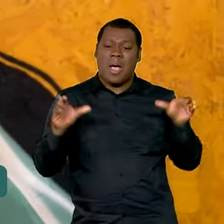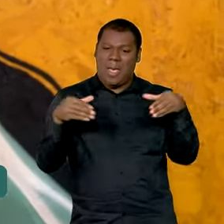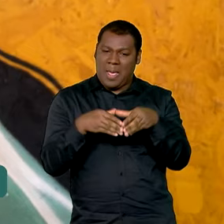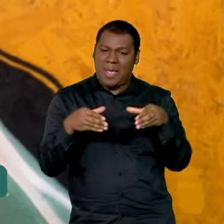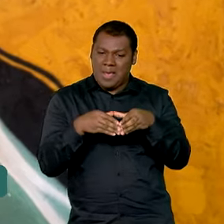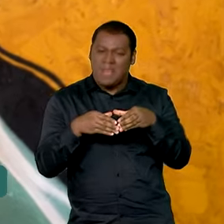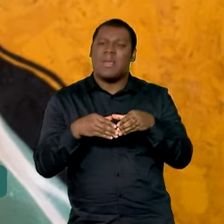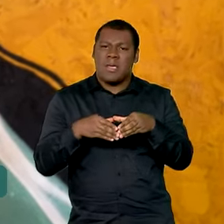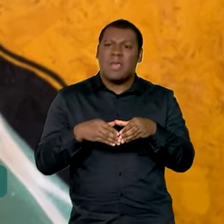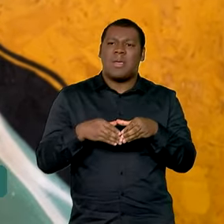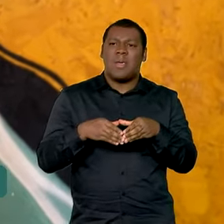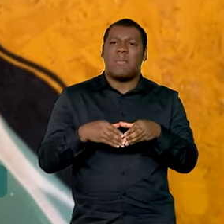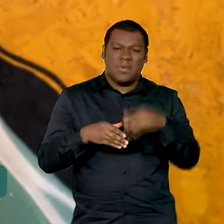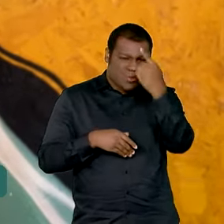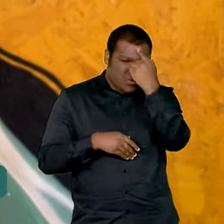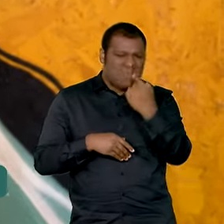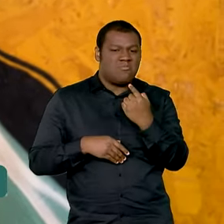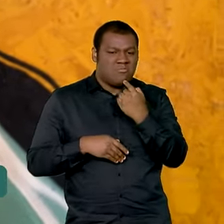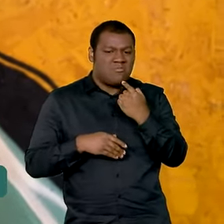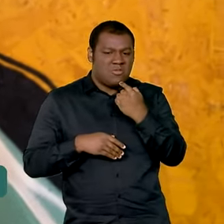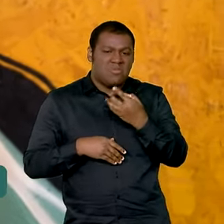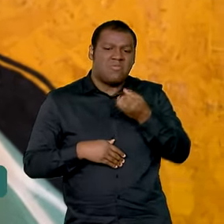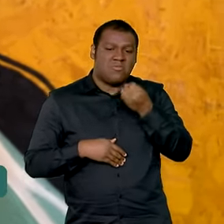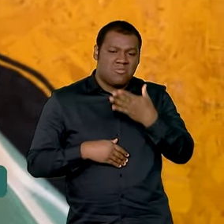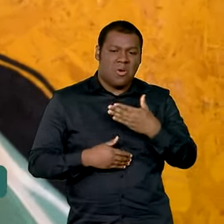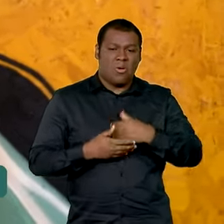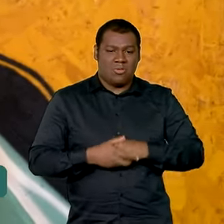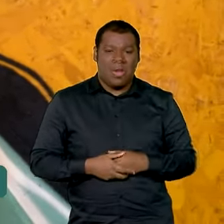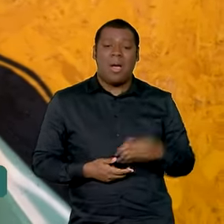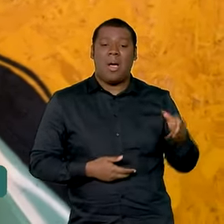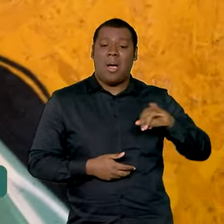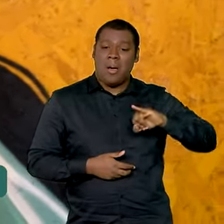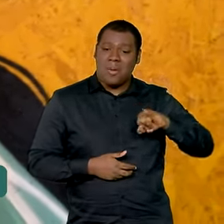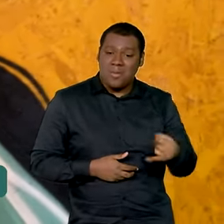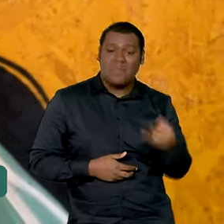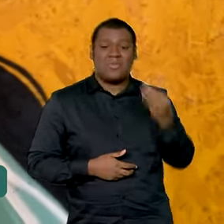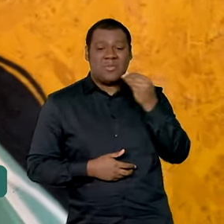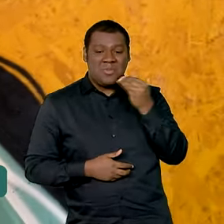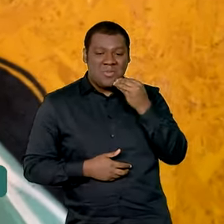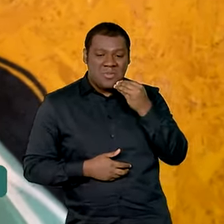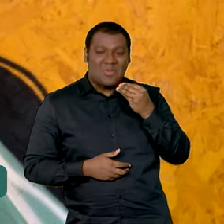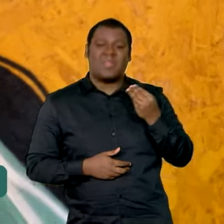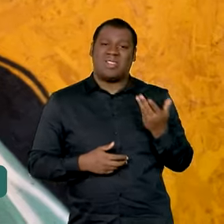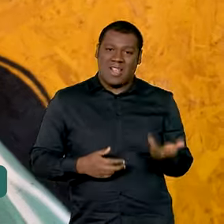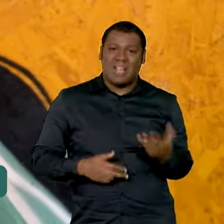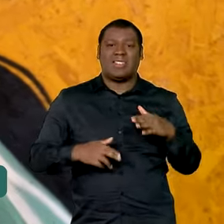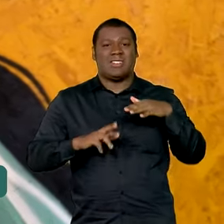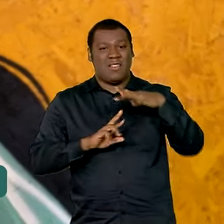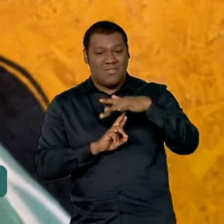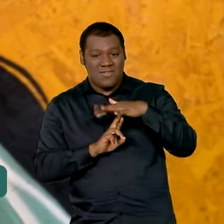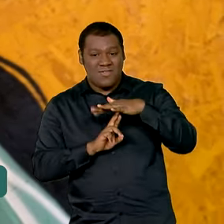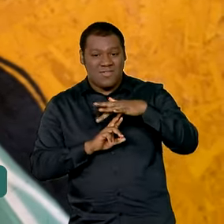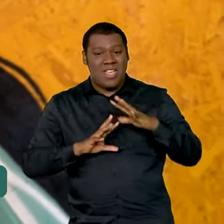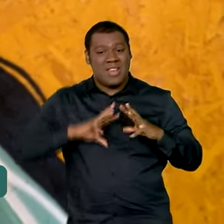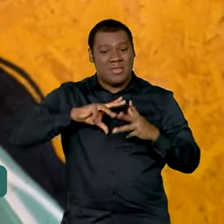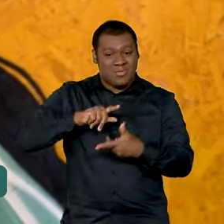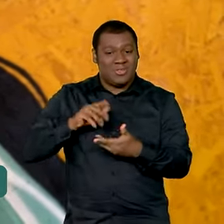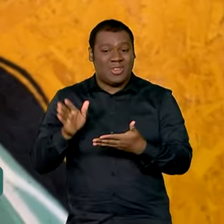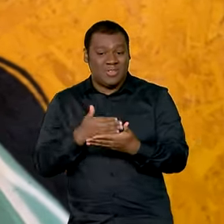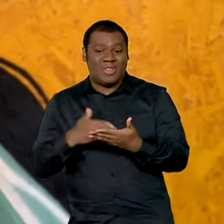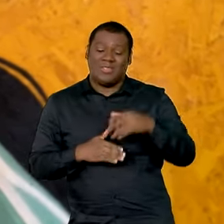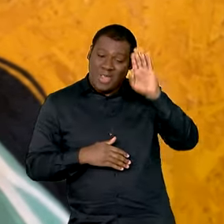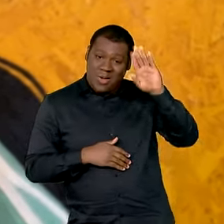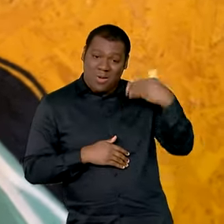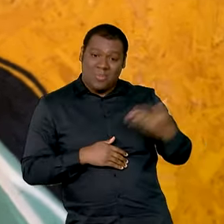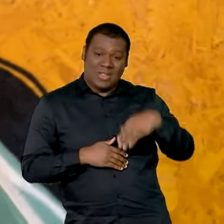muito potente que está vindo para justamente aproveitar essa oportunidade, dessa homenagem. Nós estamos aqui presentes para afirmar